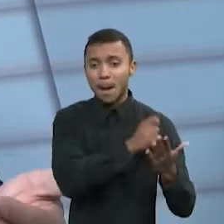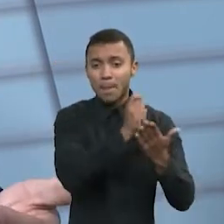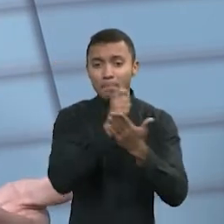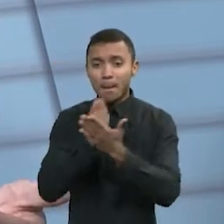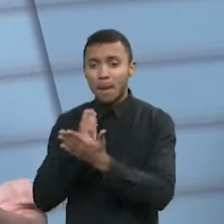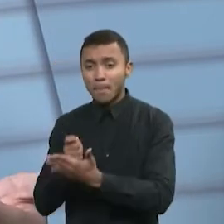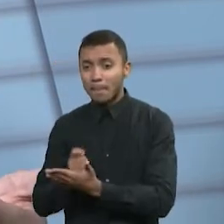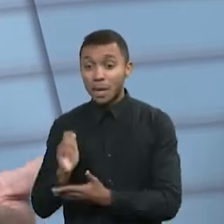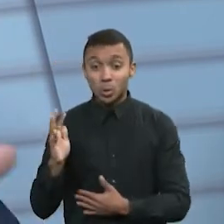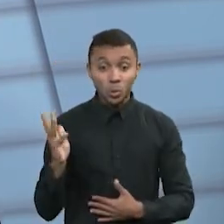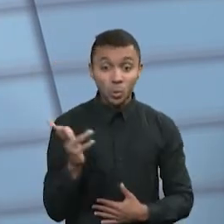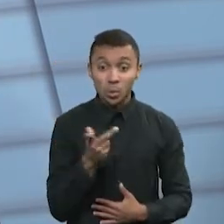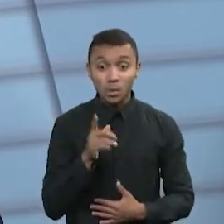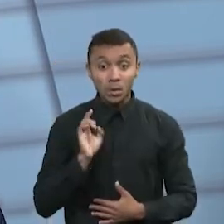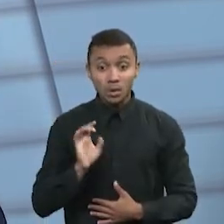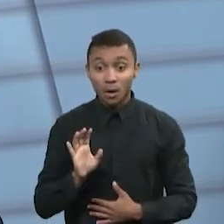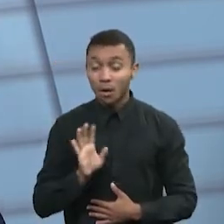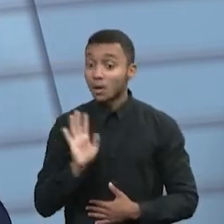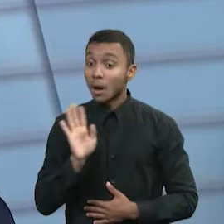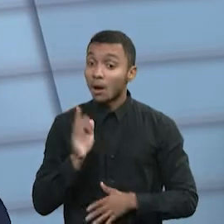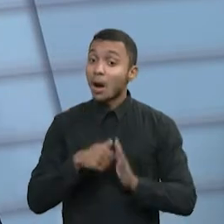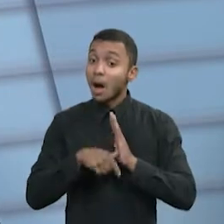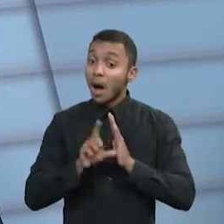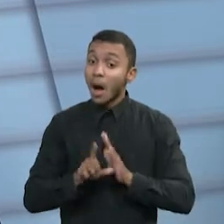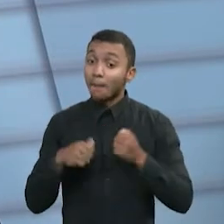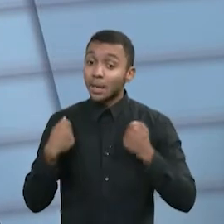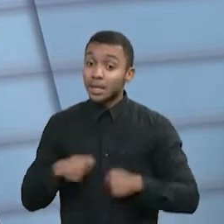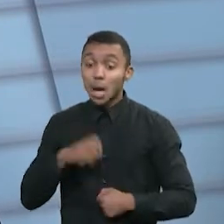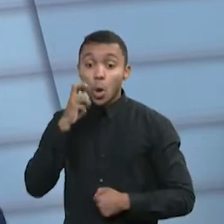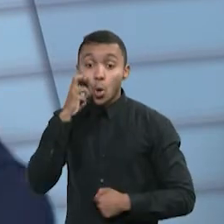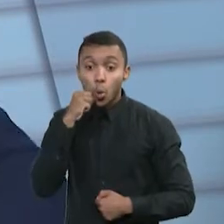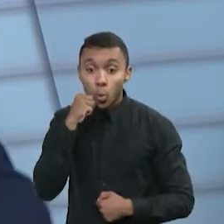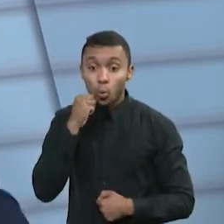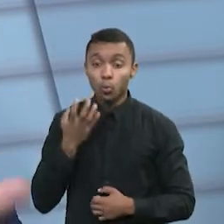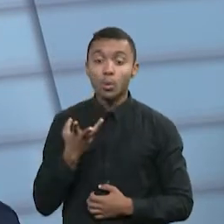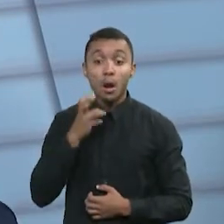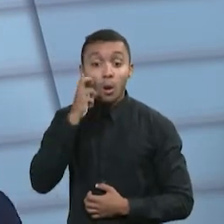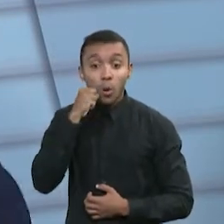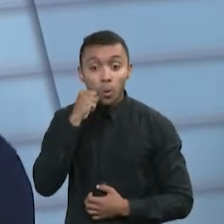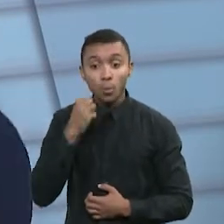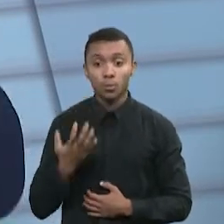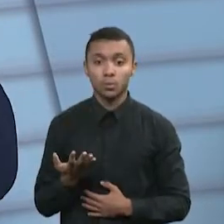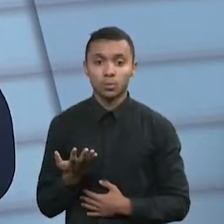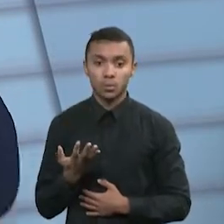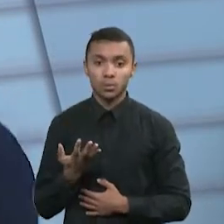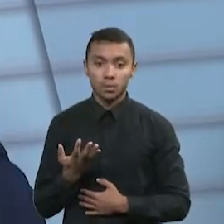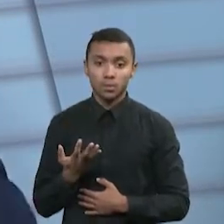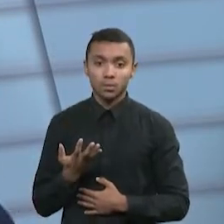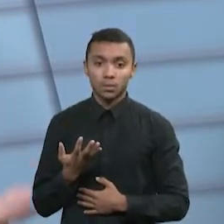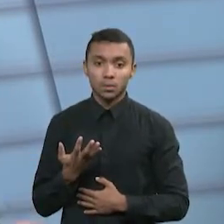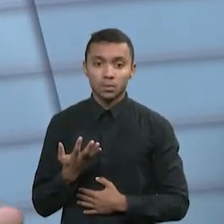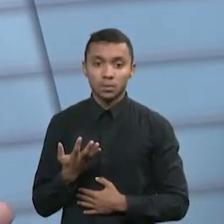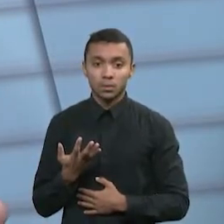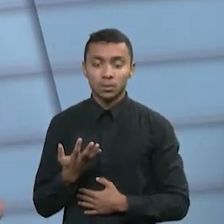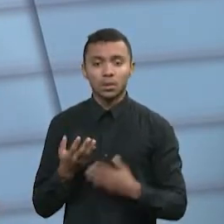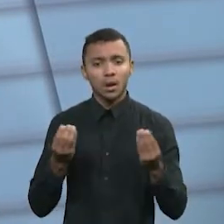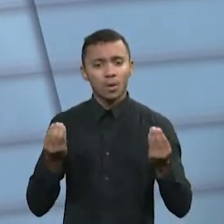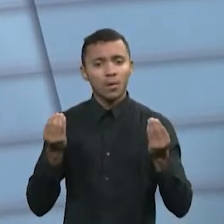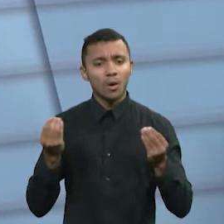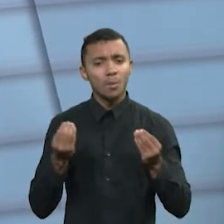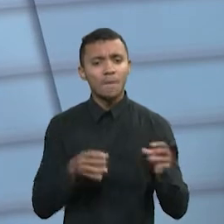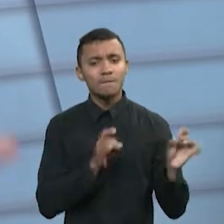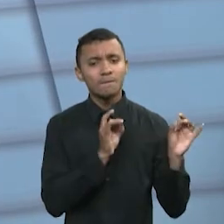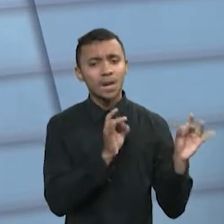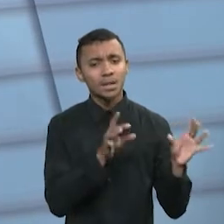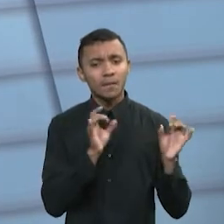dos seus devidos parcelamentos, mas ela vive do faturamento. E como vender... E houve uma queda, né? Houve uma queda. Como vender para